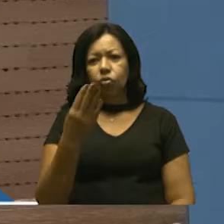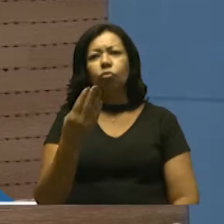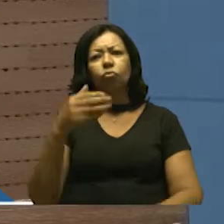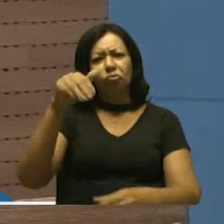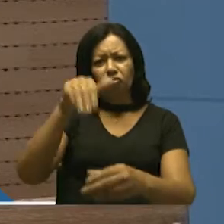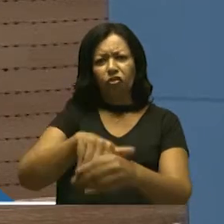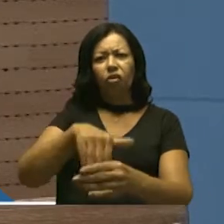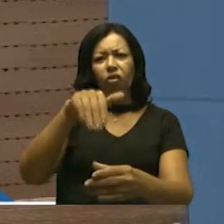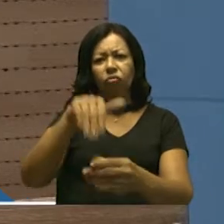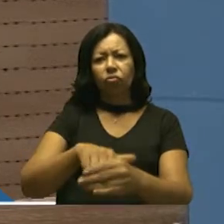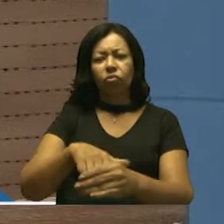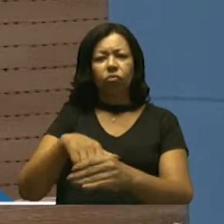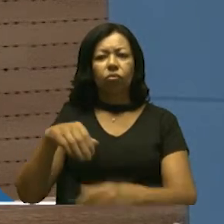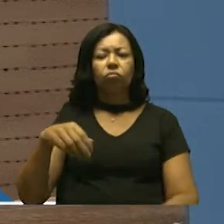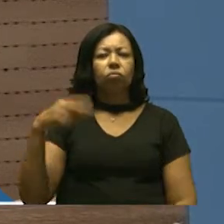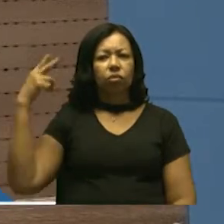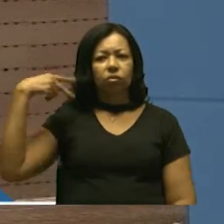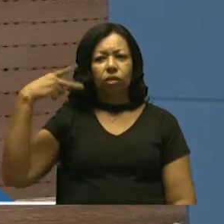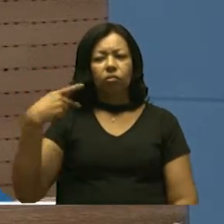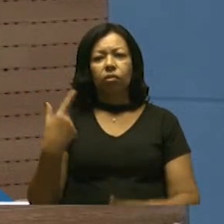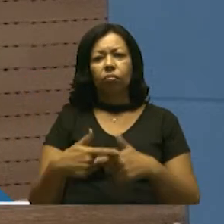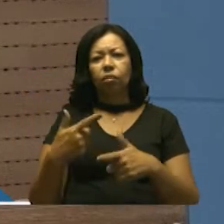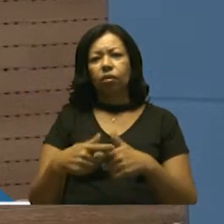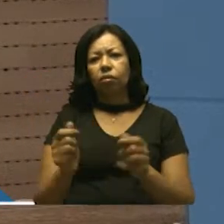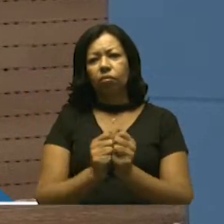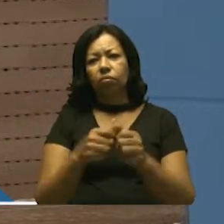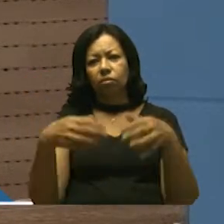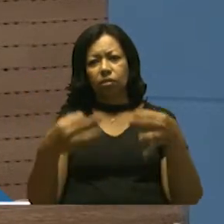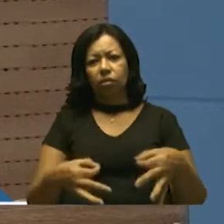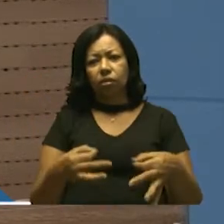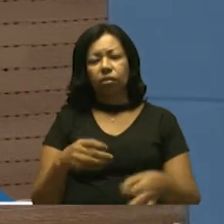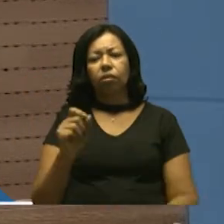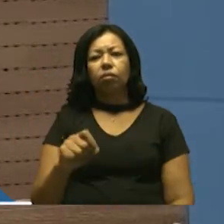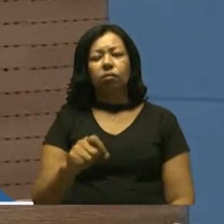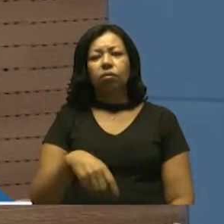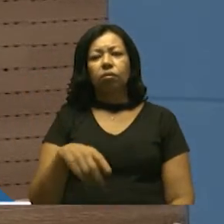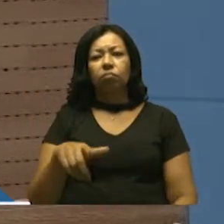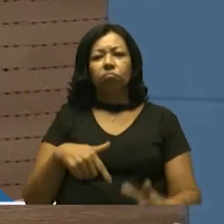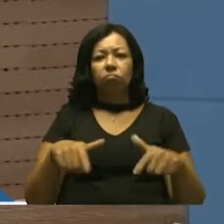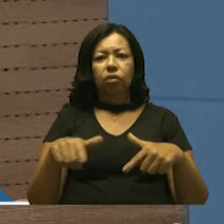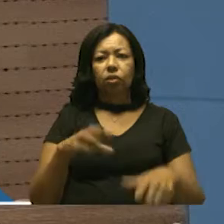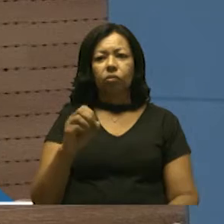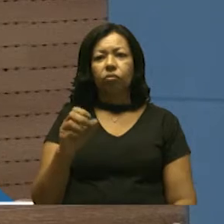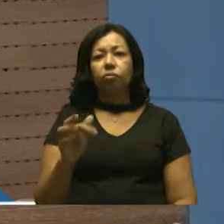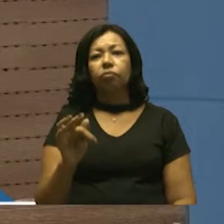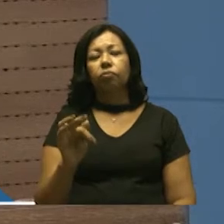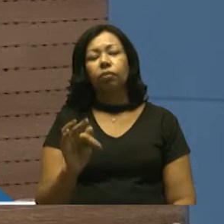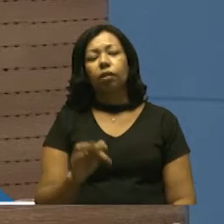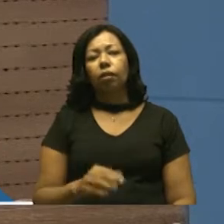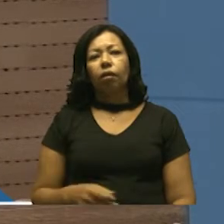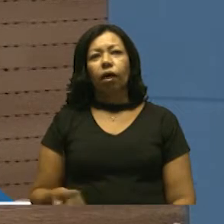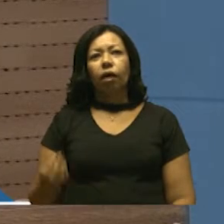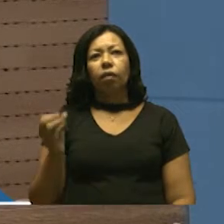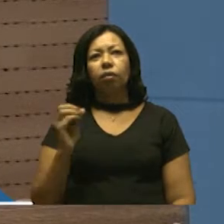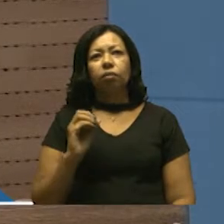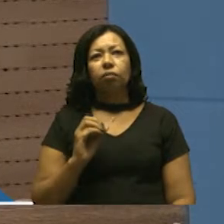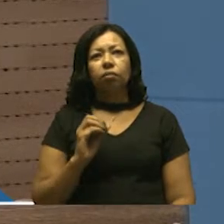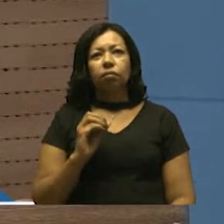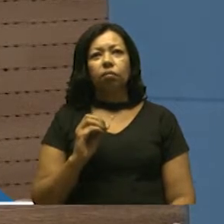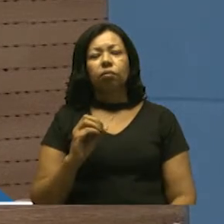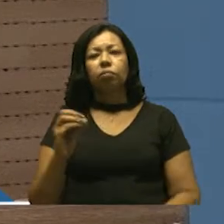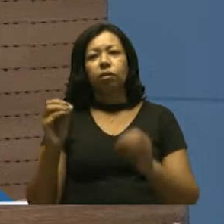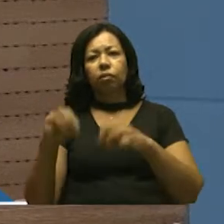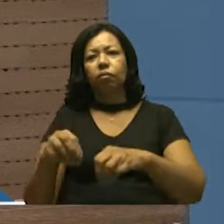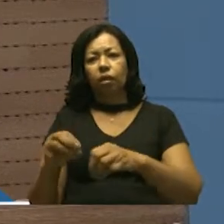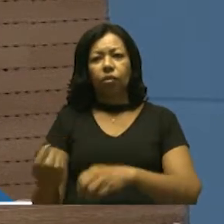voto dos nobres pares, porque, com certeza, essas oficinas, elas poderão ser instaladas em